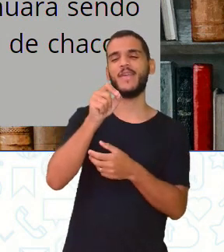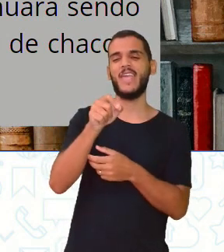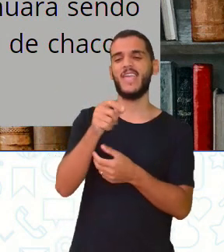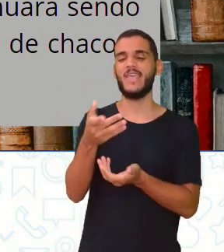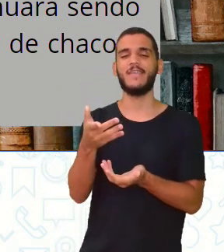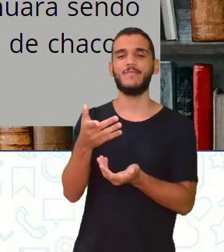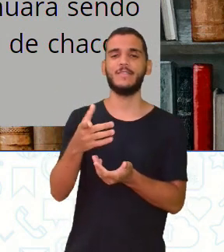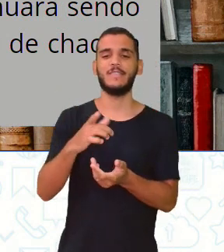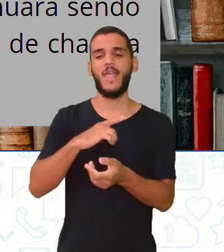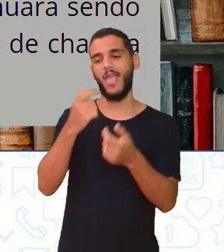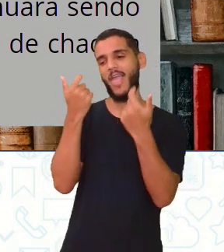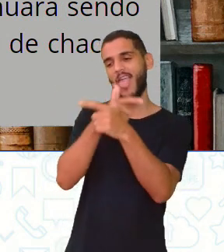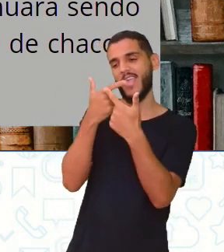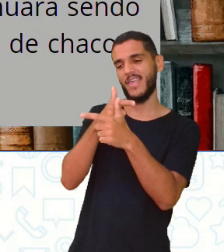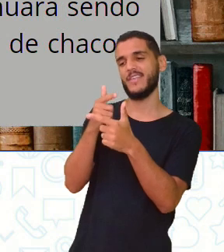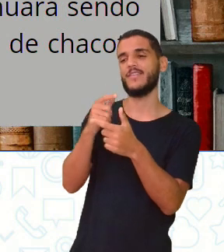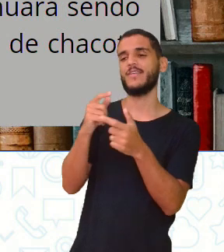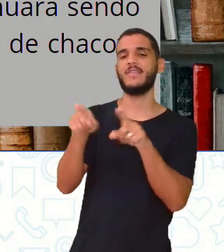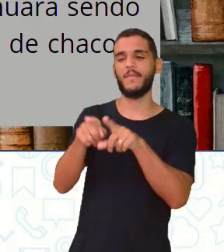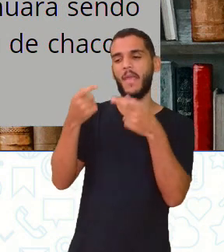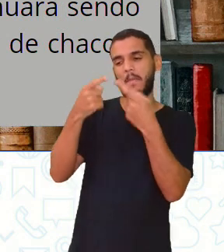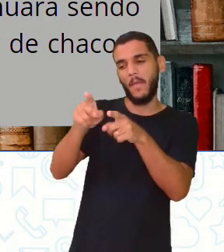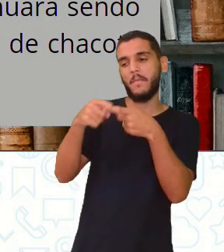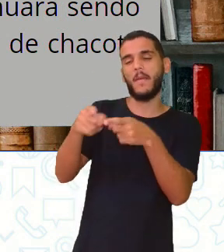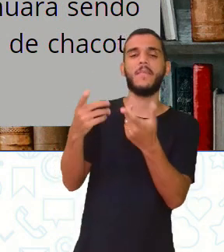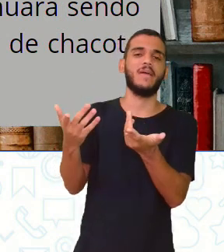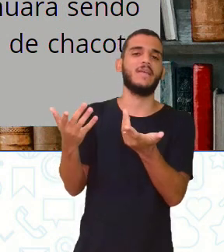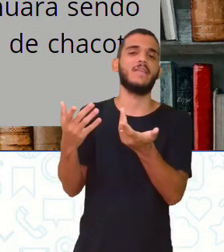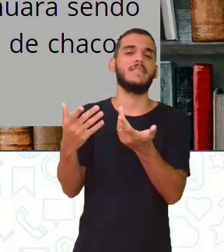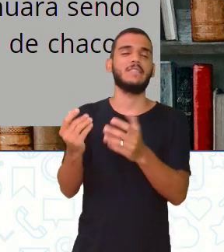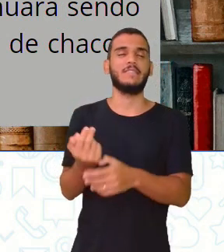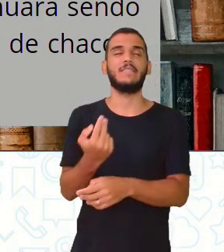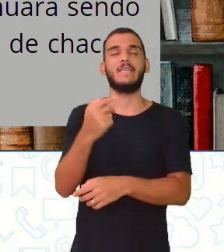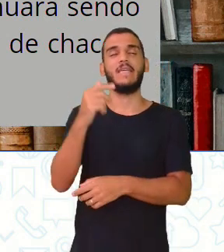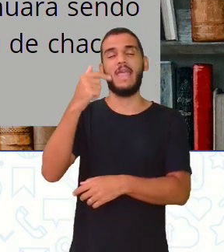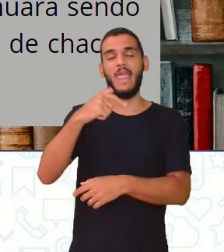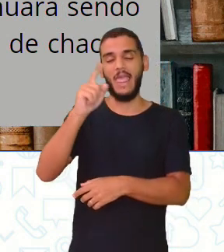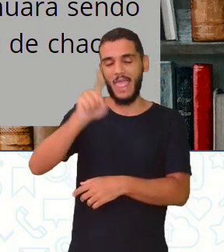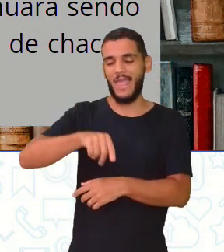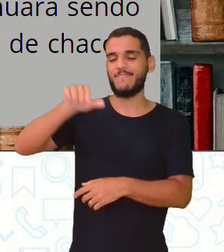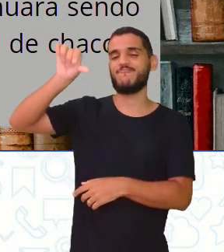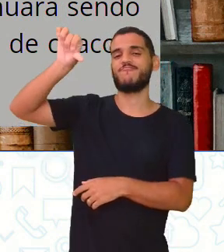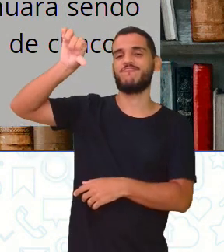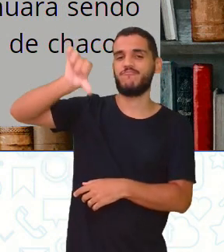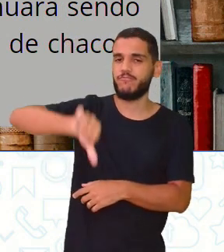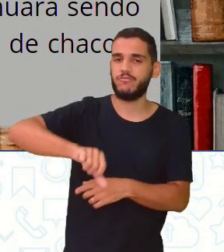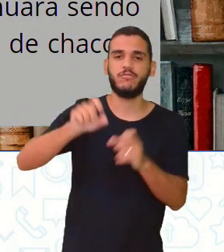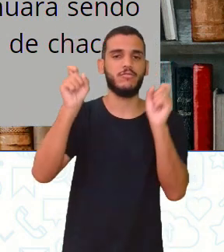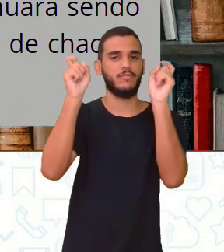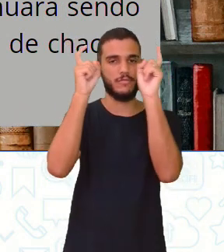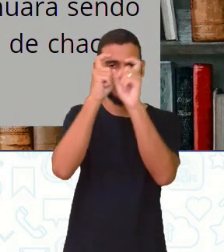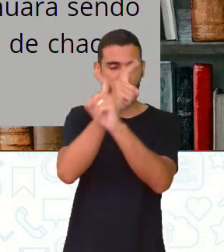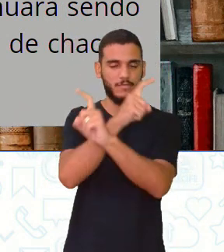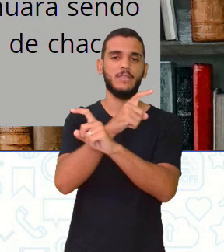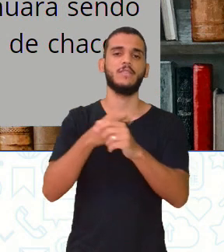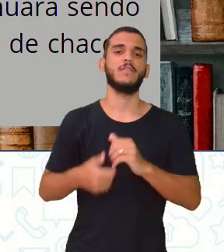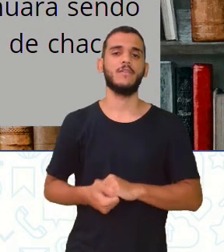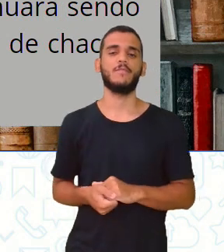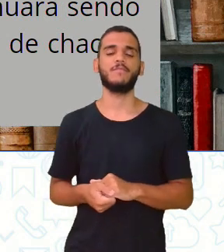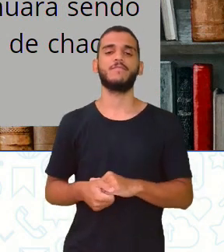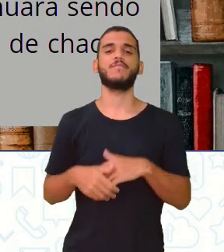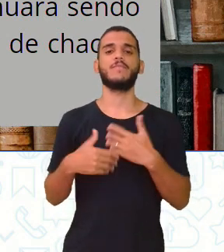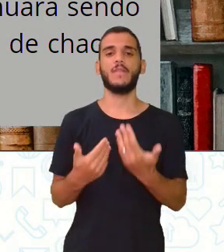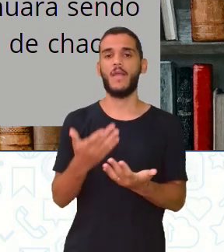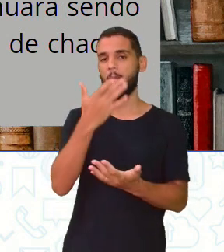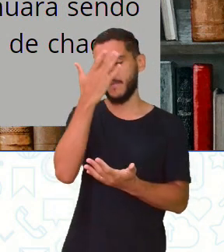sendo motivo de riso ou de chacote e assim por diante. E aí os prejuízos, eles são severos, eles são muitos. E aí você